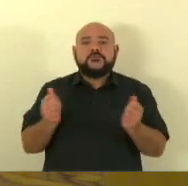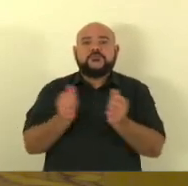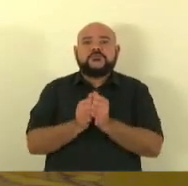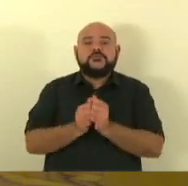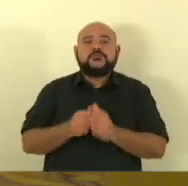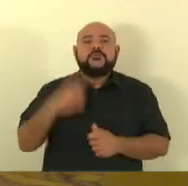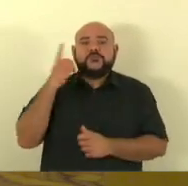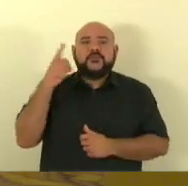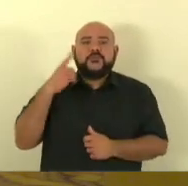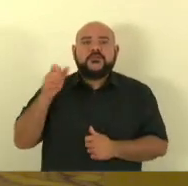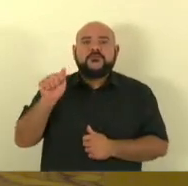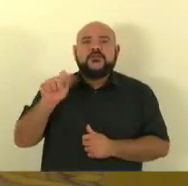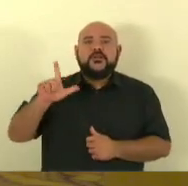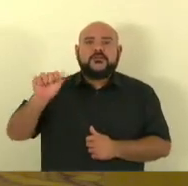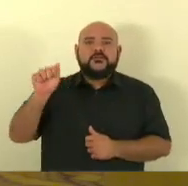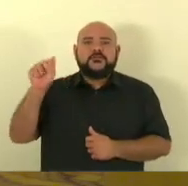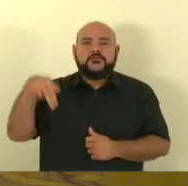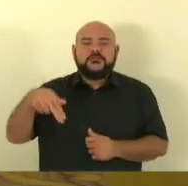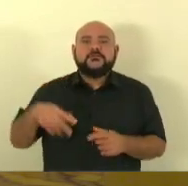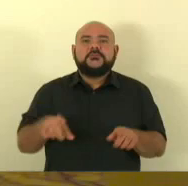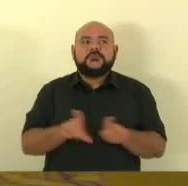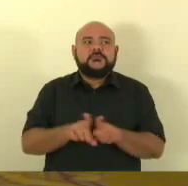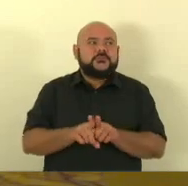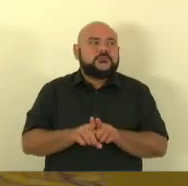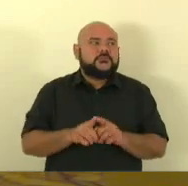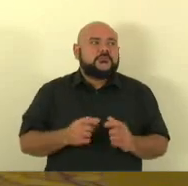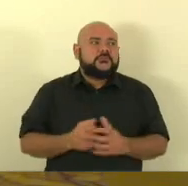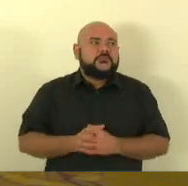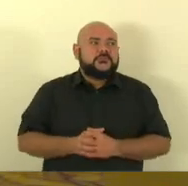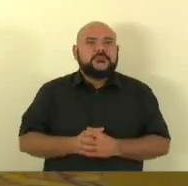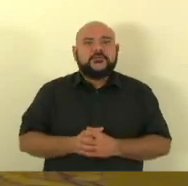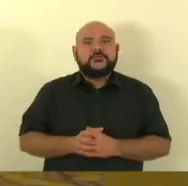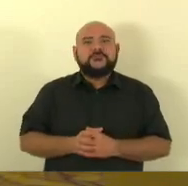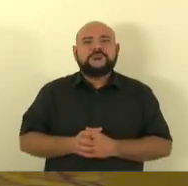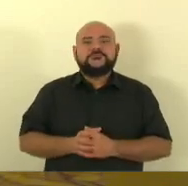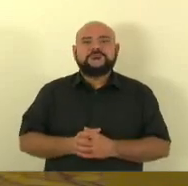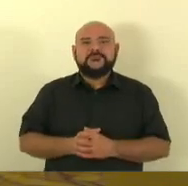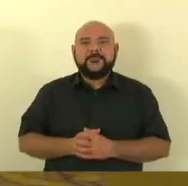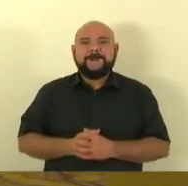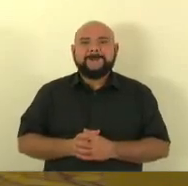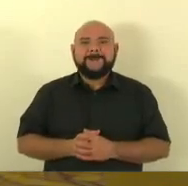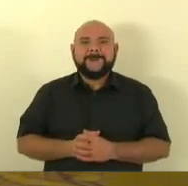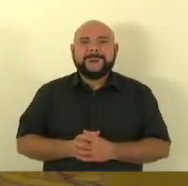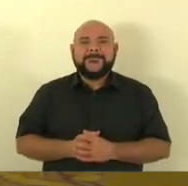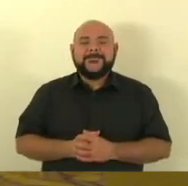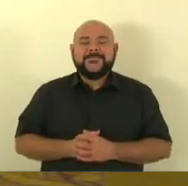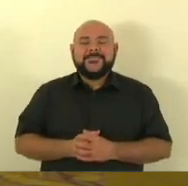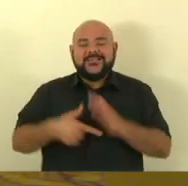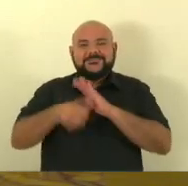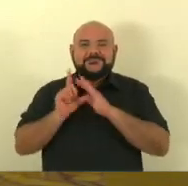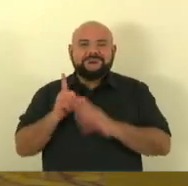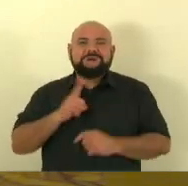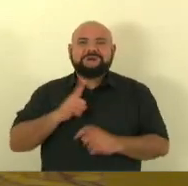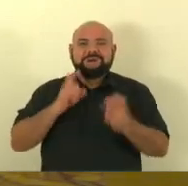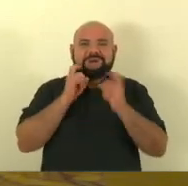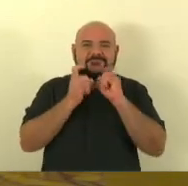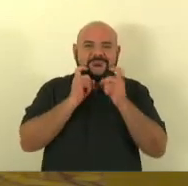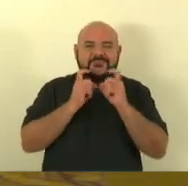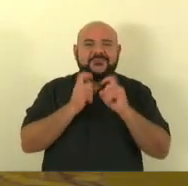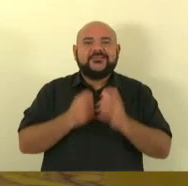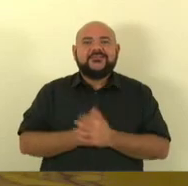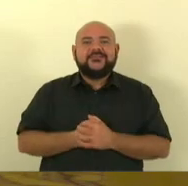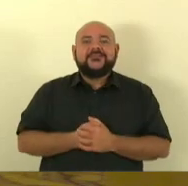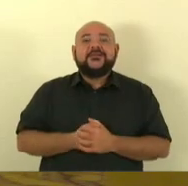conosco o deputado Sérgio Meneghelli tivemos uma reunião importantíssima nessa casa um marco